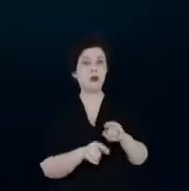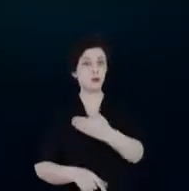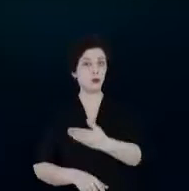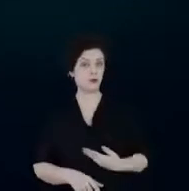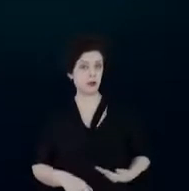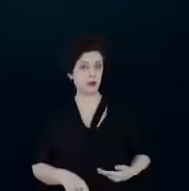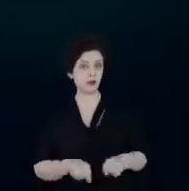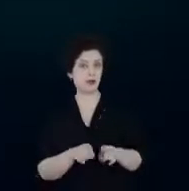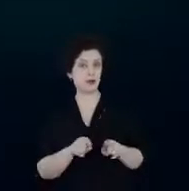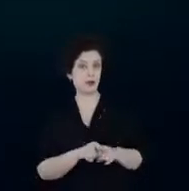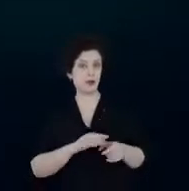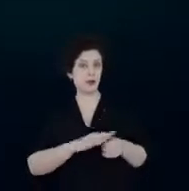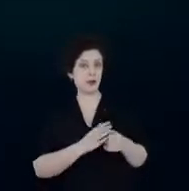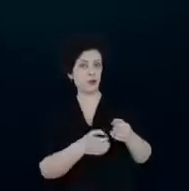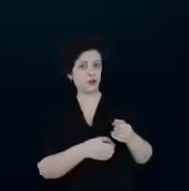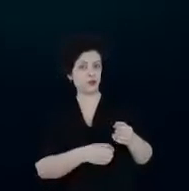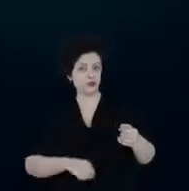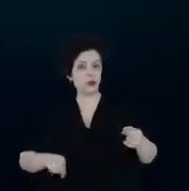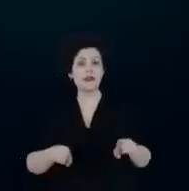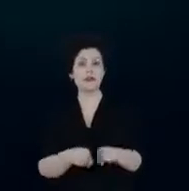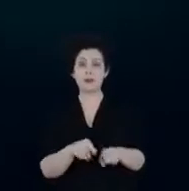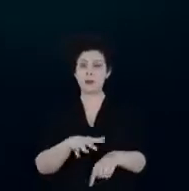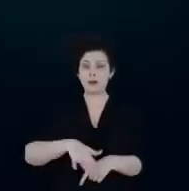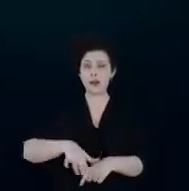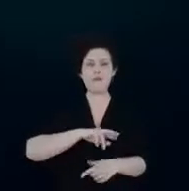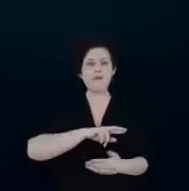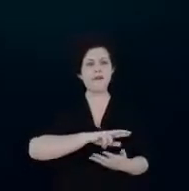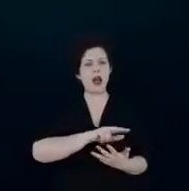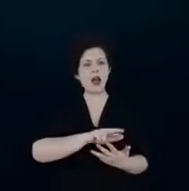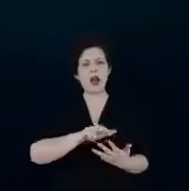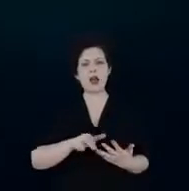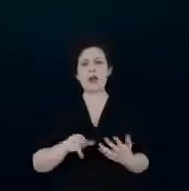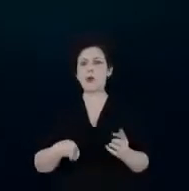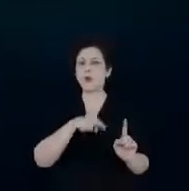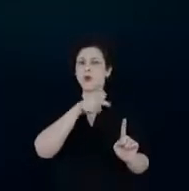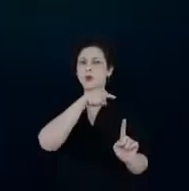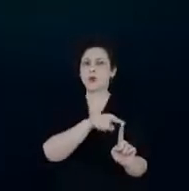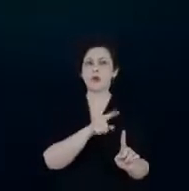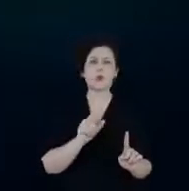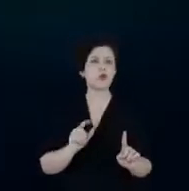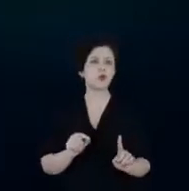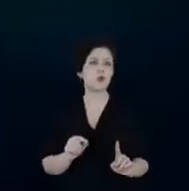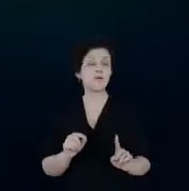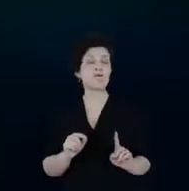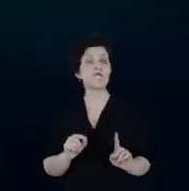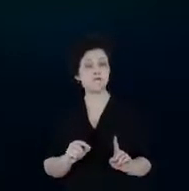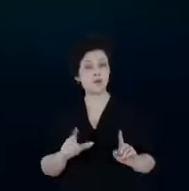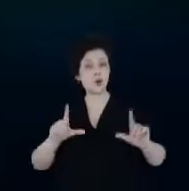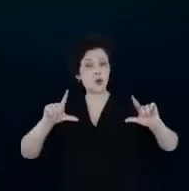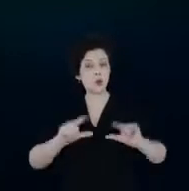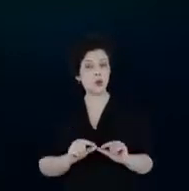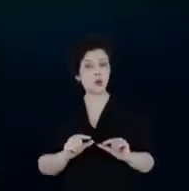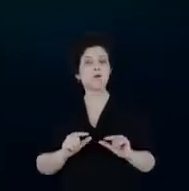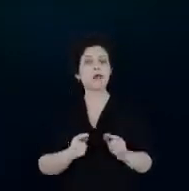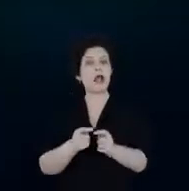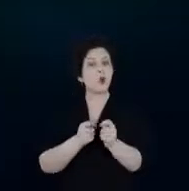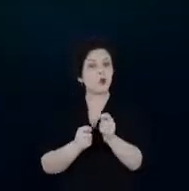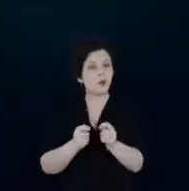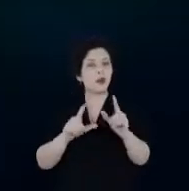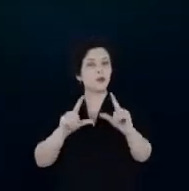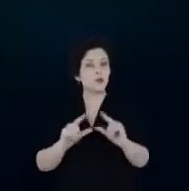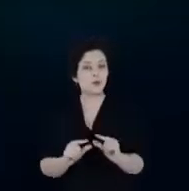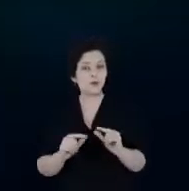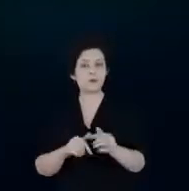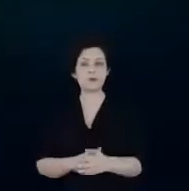saneamento. Então, gente ali tem vários caminhos, mas o objetivo final da ação de impacto é a redução do consumo. É esse o objetivo